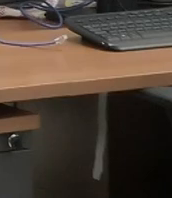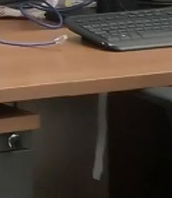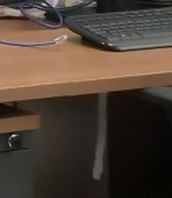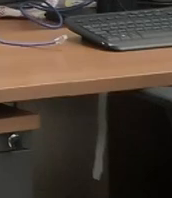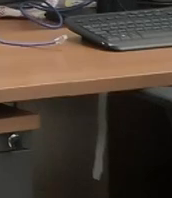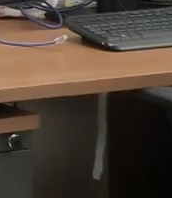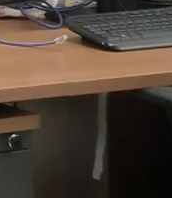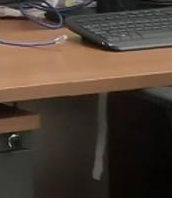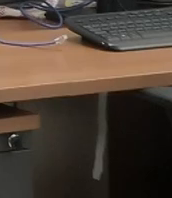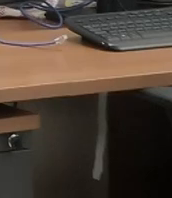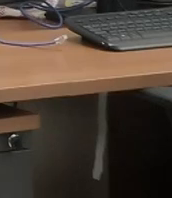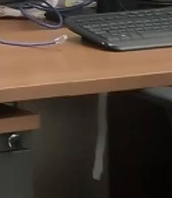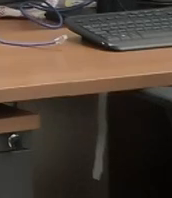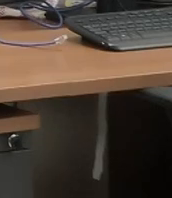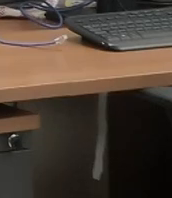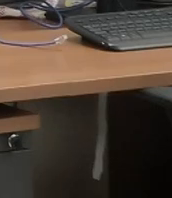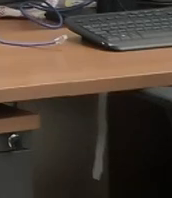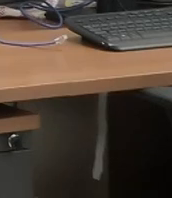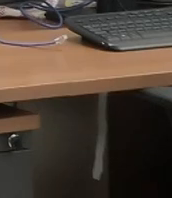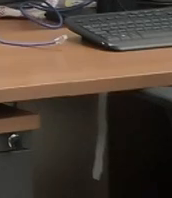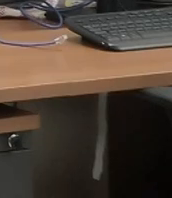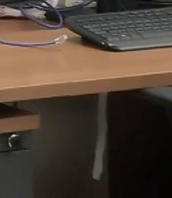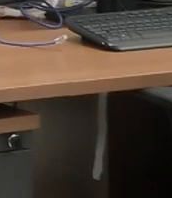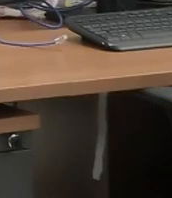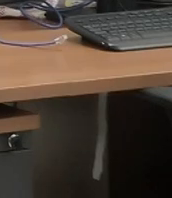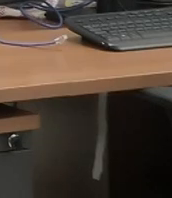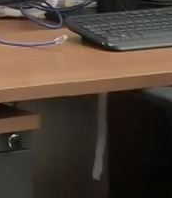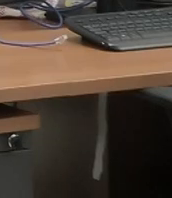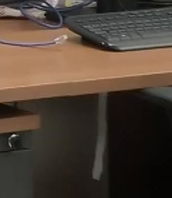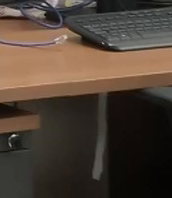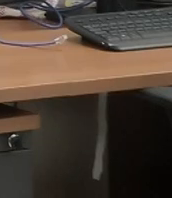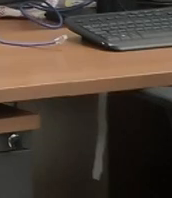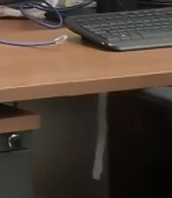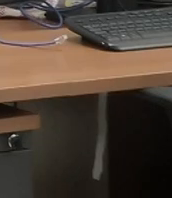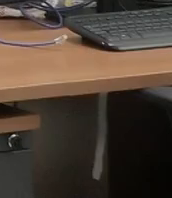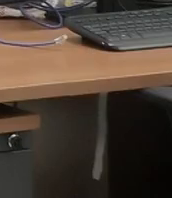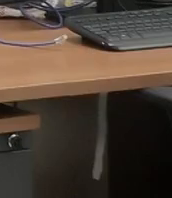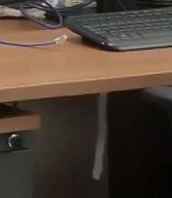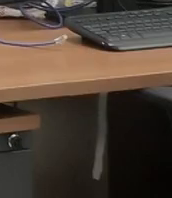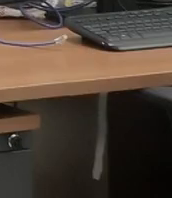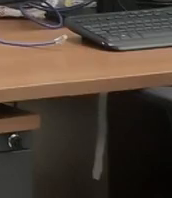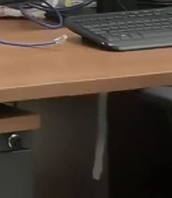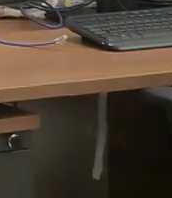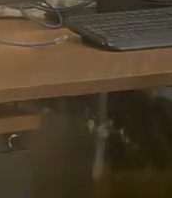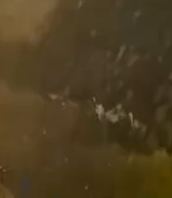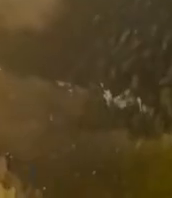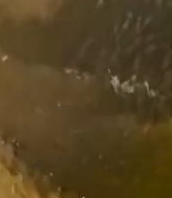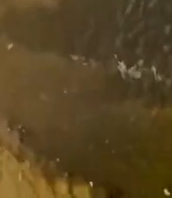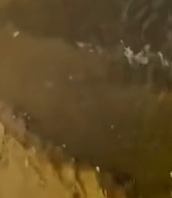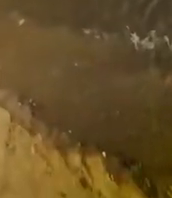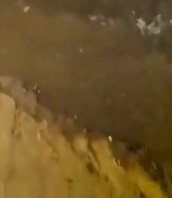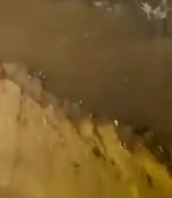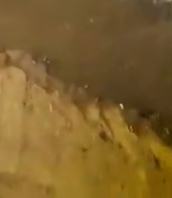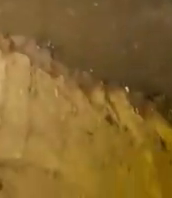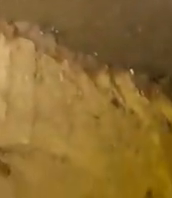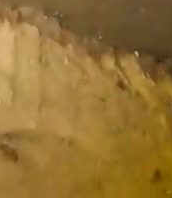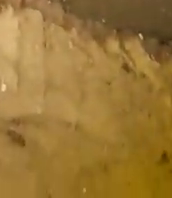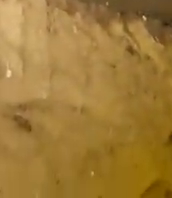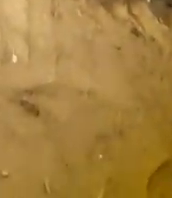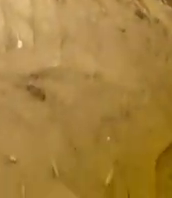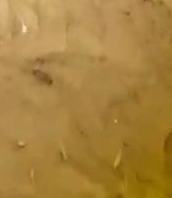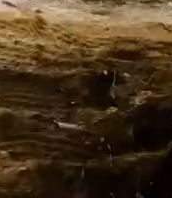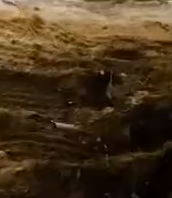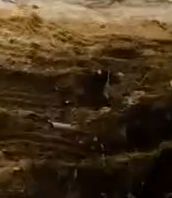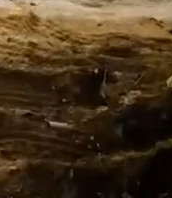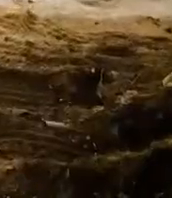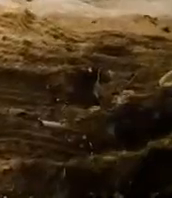O Bom Dia Alerj traz os seguintes destaques nesta quarta-feira, 18 de setembro. Programa Limpa